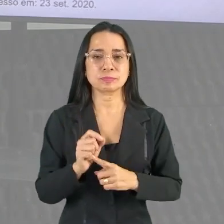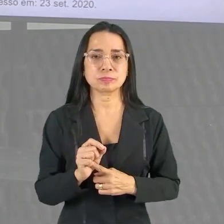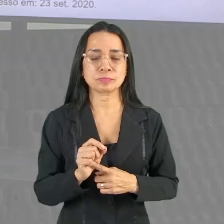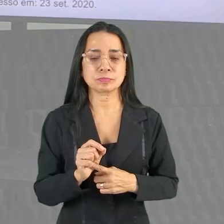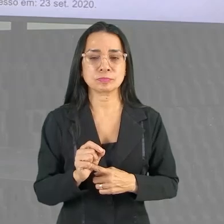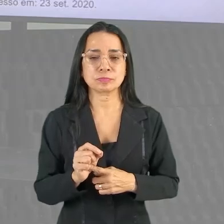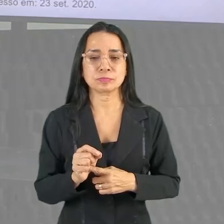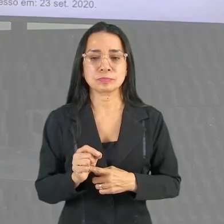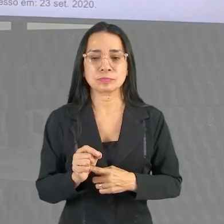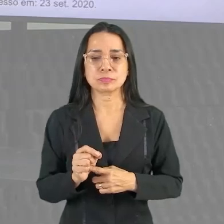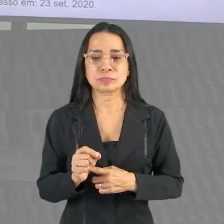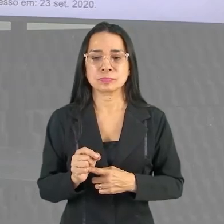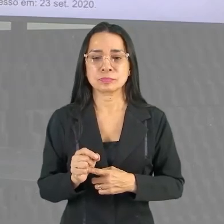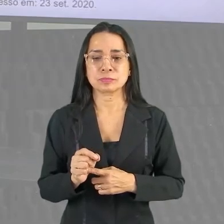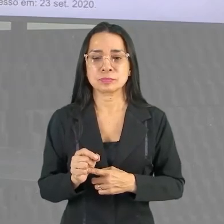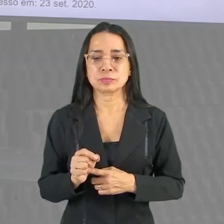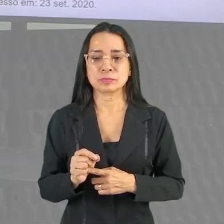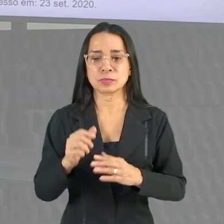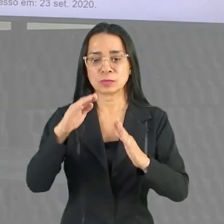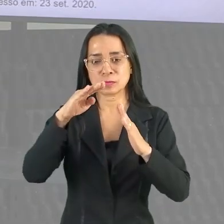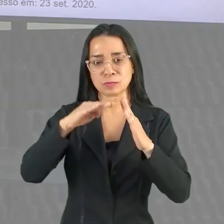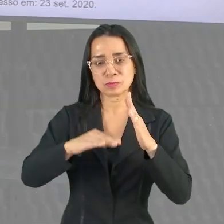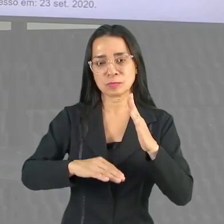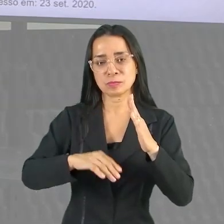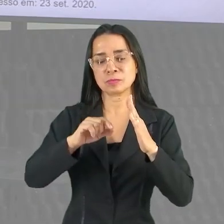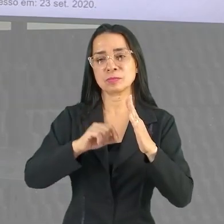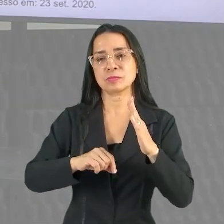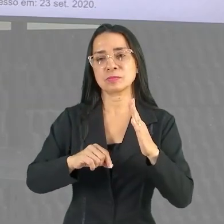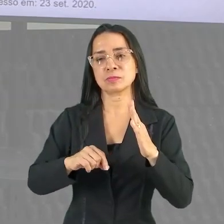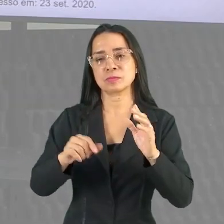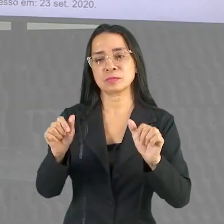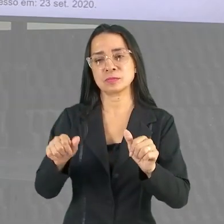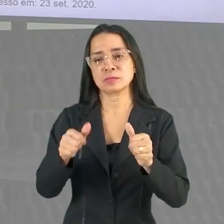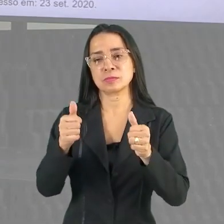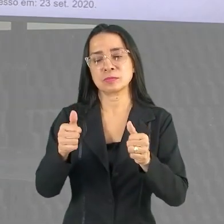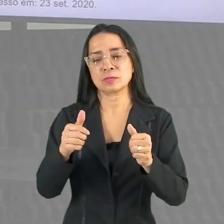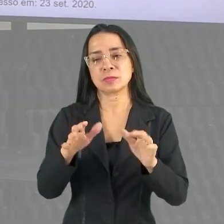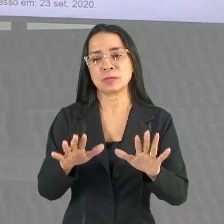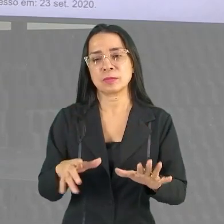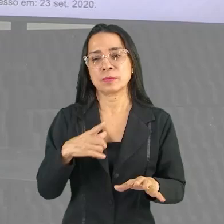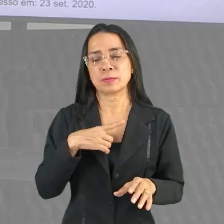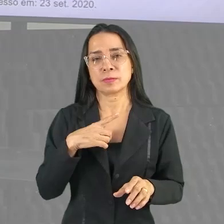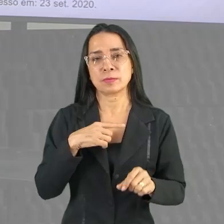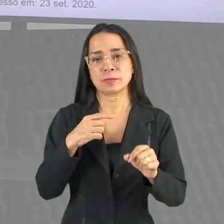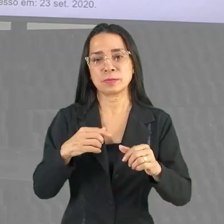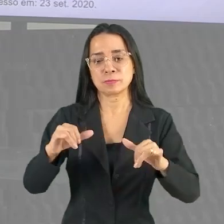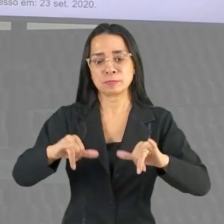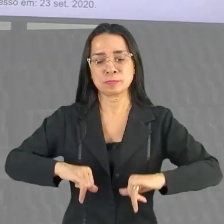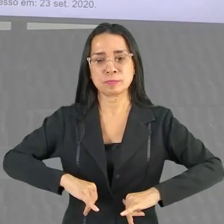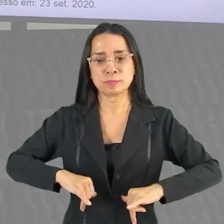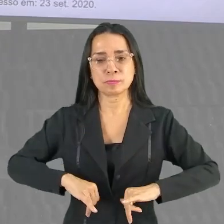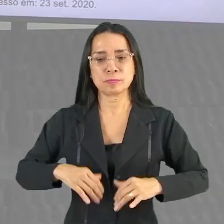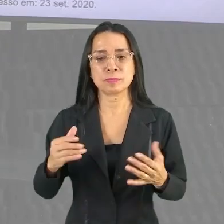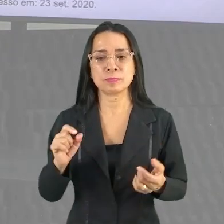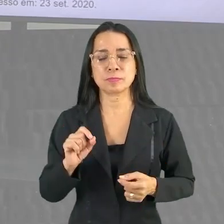Então, ele está lá com os níveis de força dele bem legais, mas ele está sofrendo